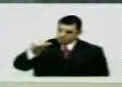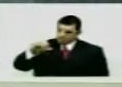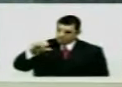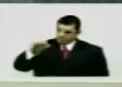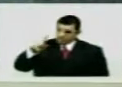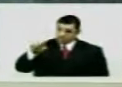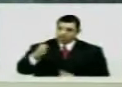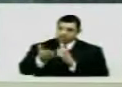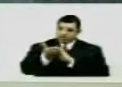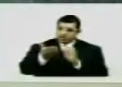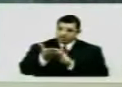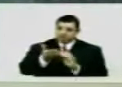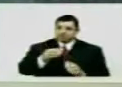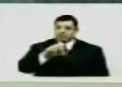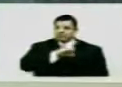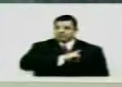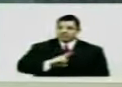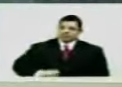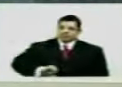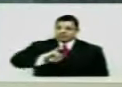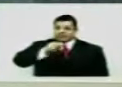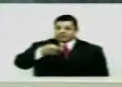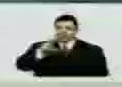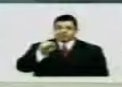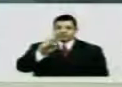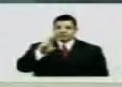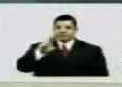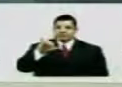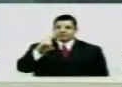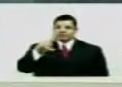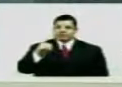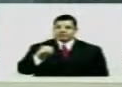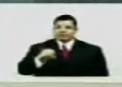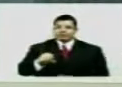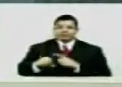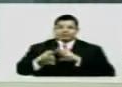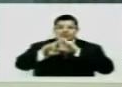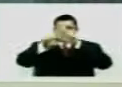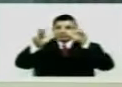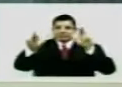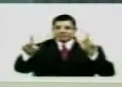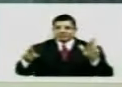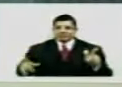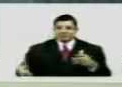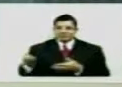Segurança E deputado Zé Ricardo Ele tem característica diferenciada